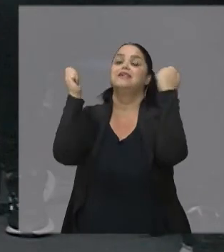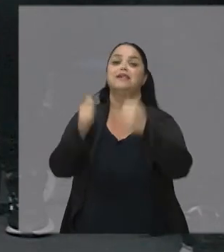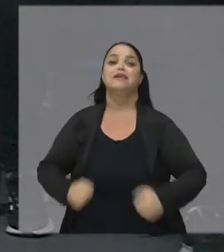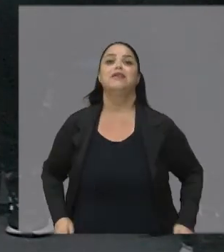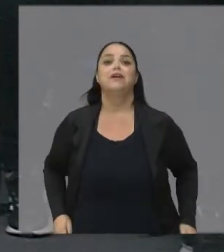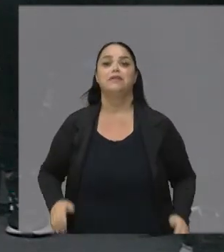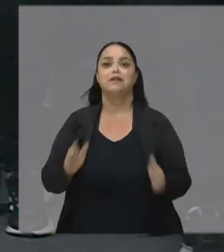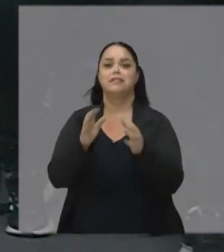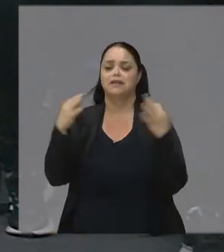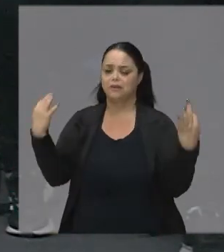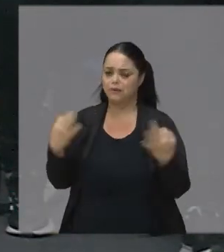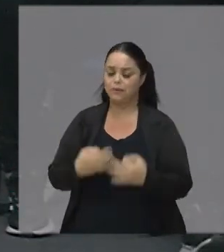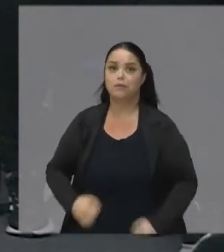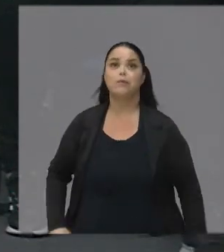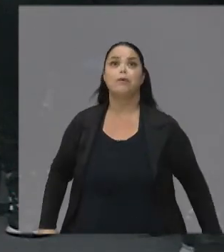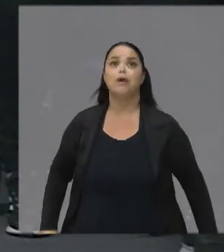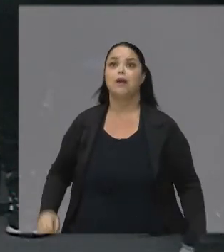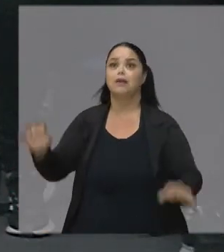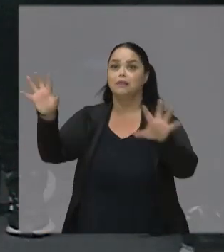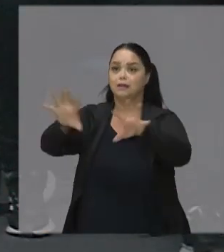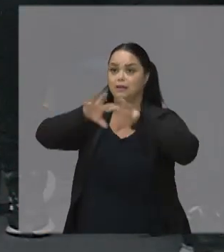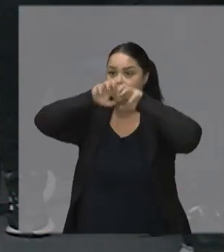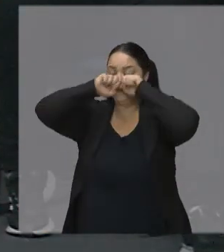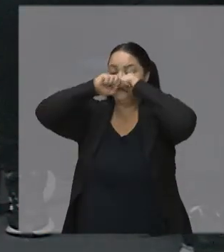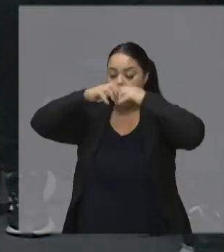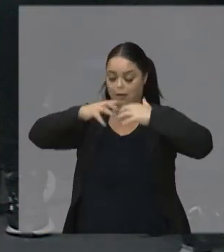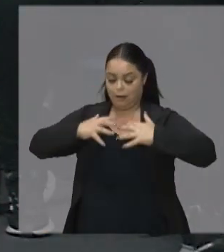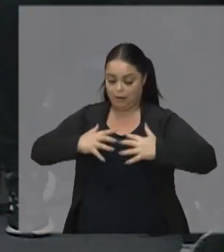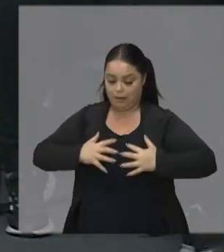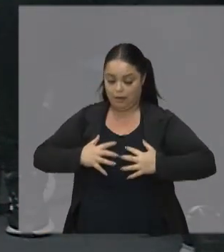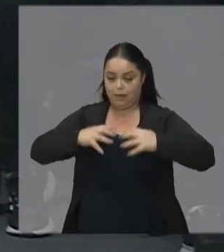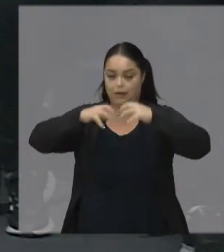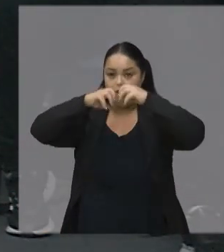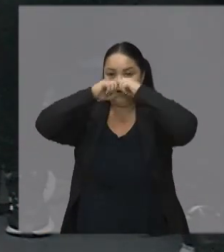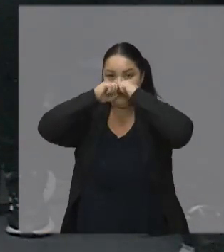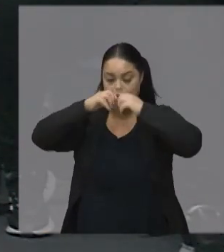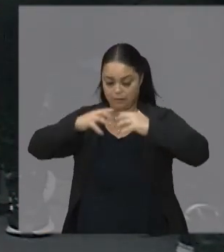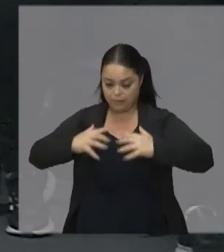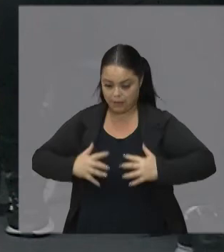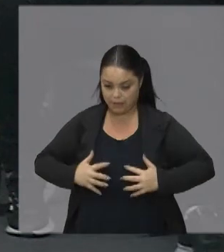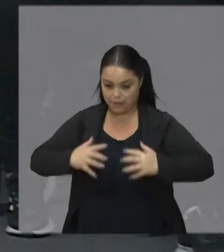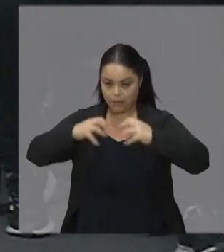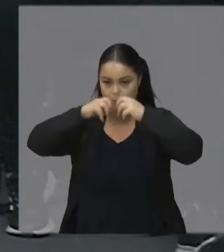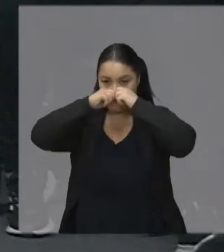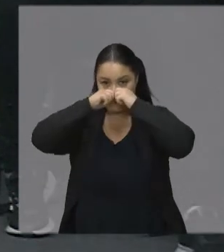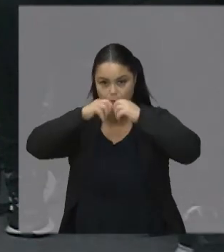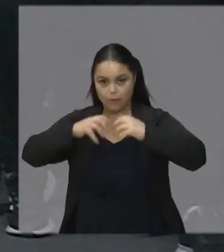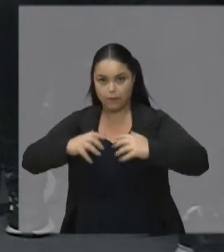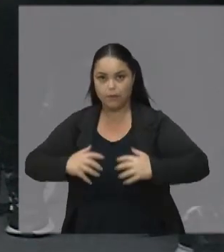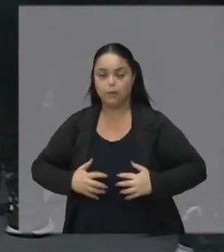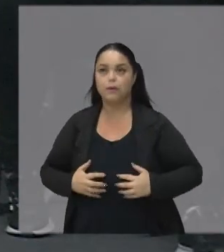Tão certo como O ar que eu Respiro